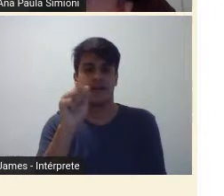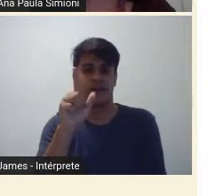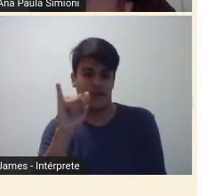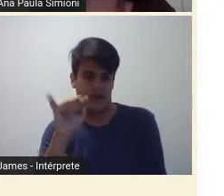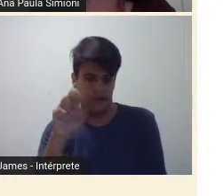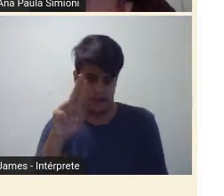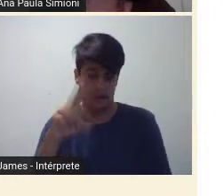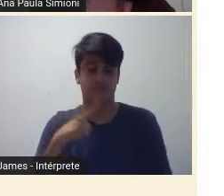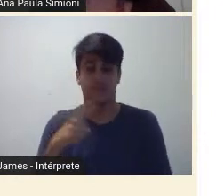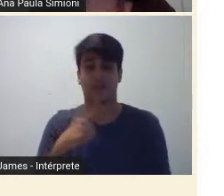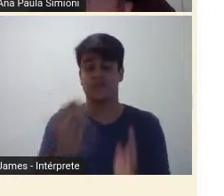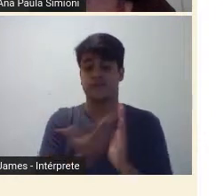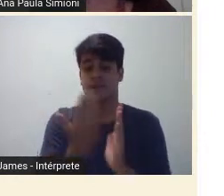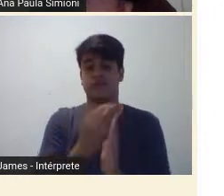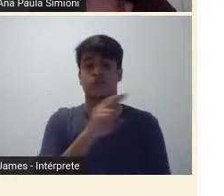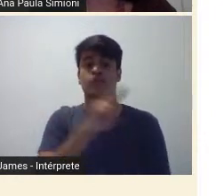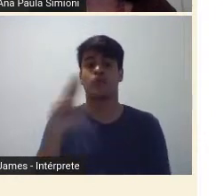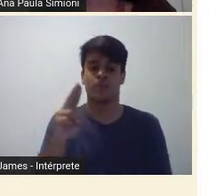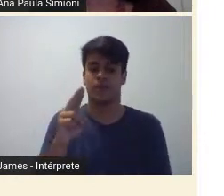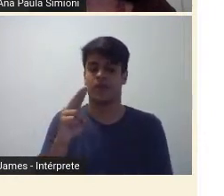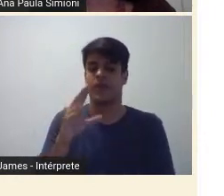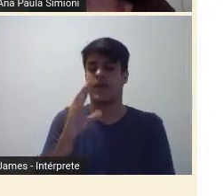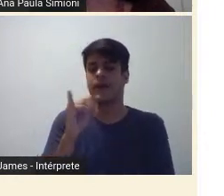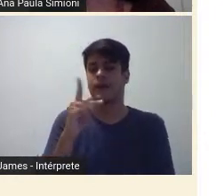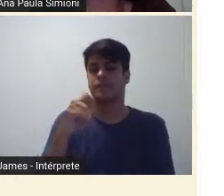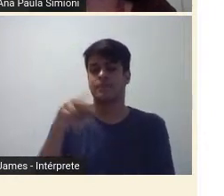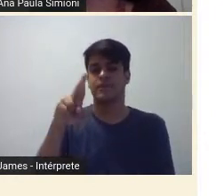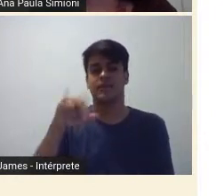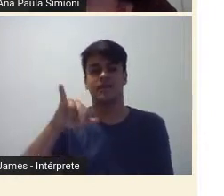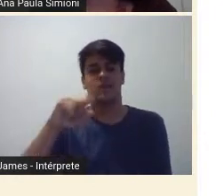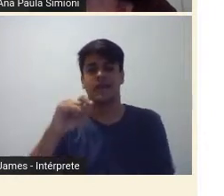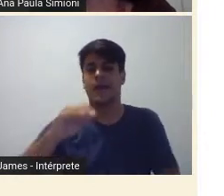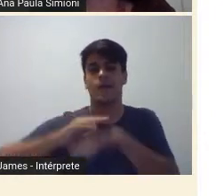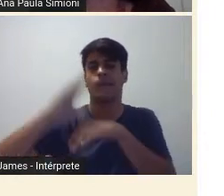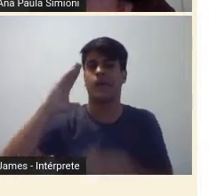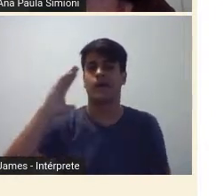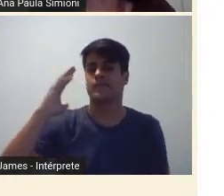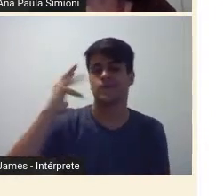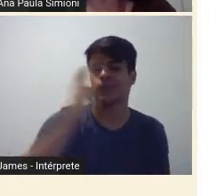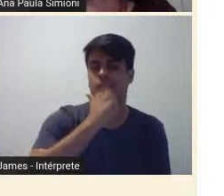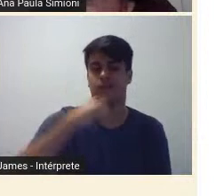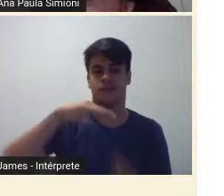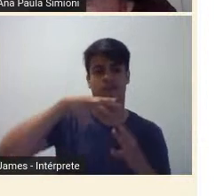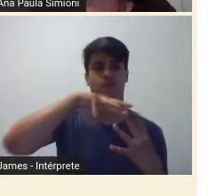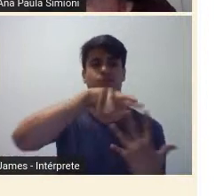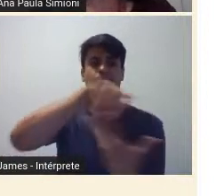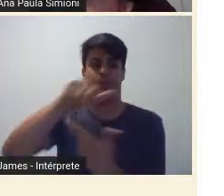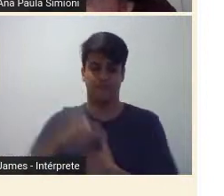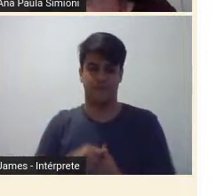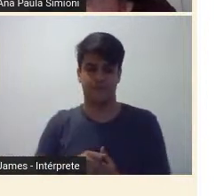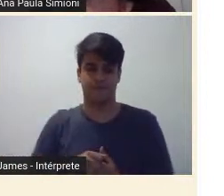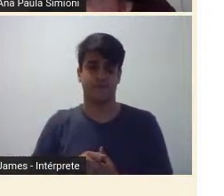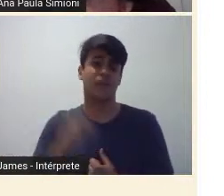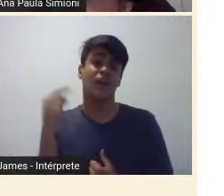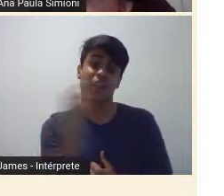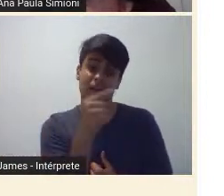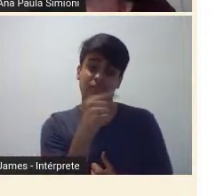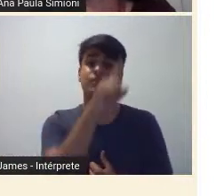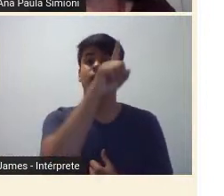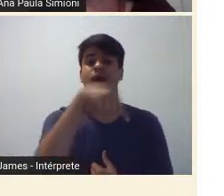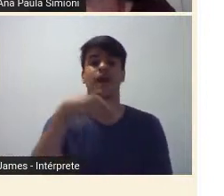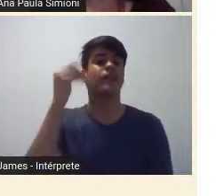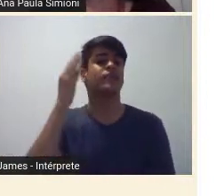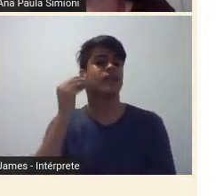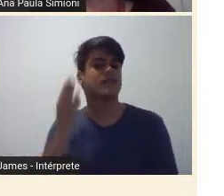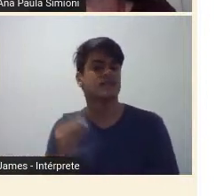A Caipirinha Mais Bonita do Mundo, A Mais Bela Caipirinha do Mundo, enfim, essa ideia da Tarsila como a